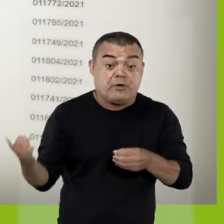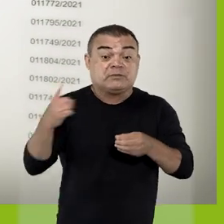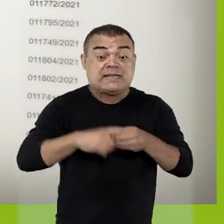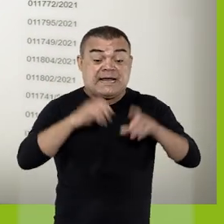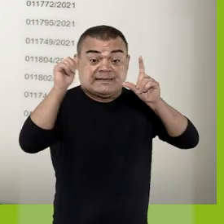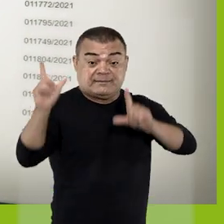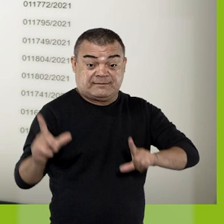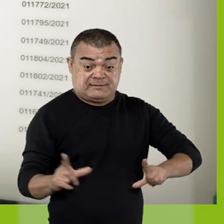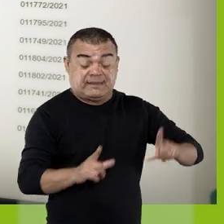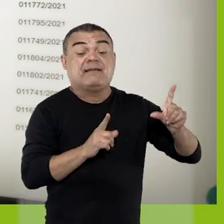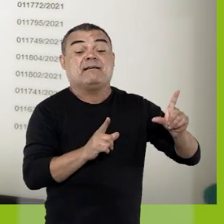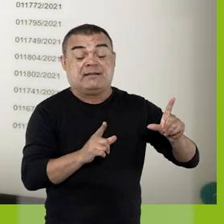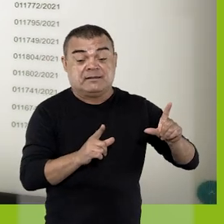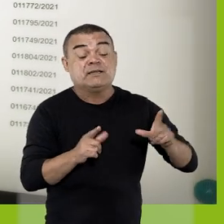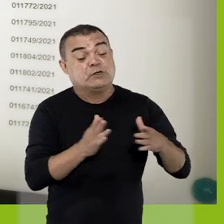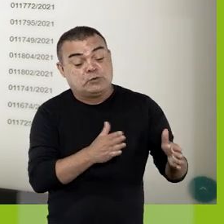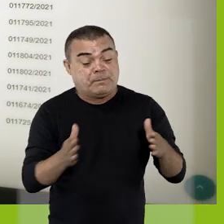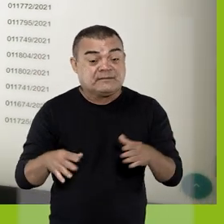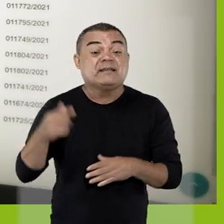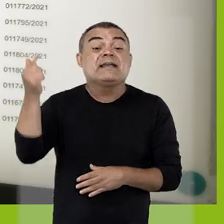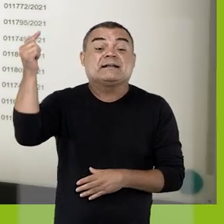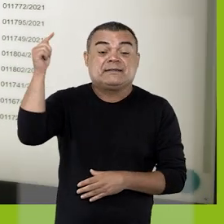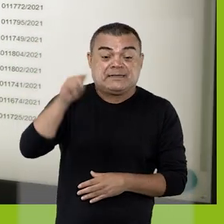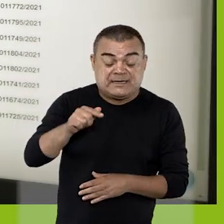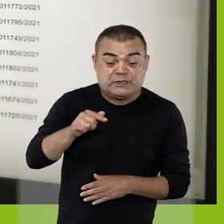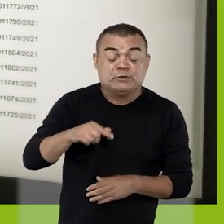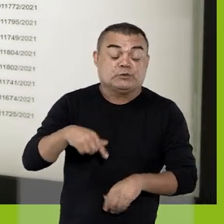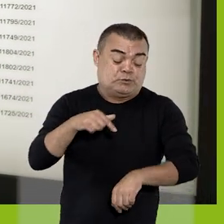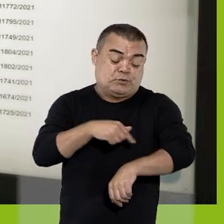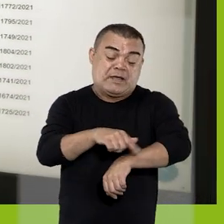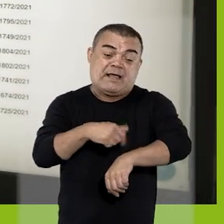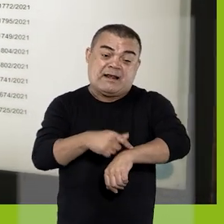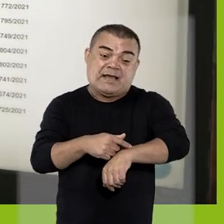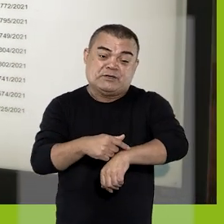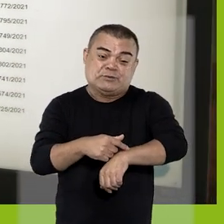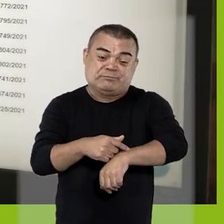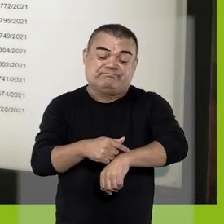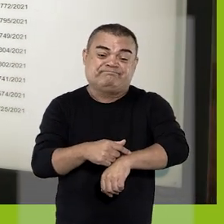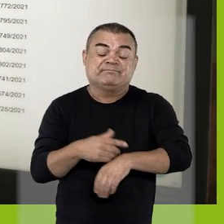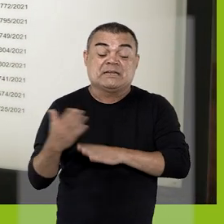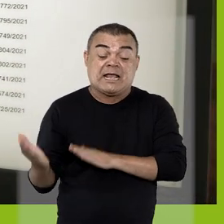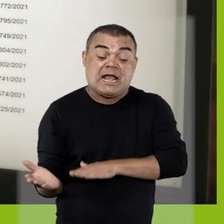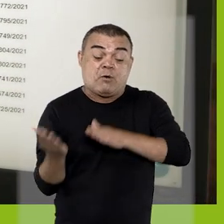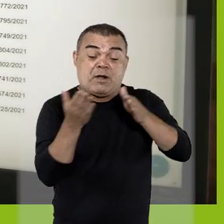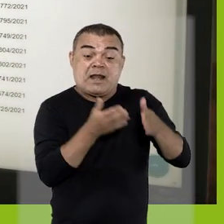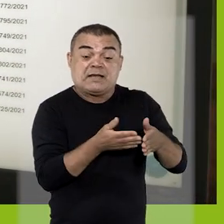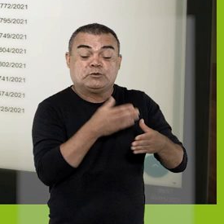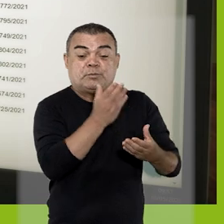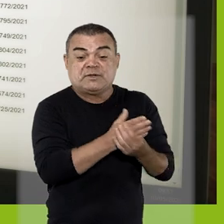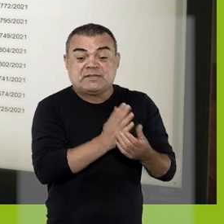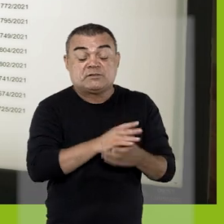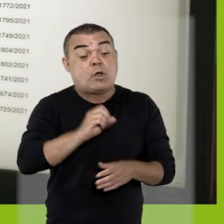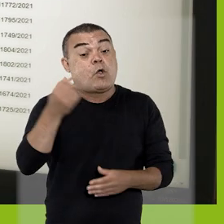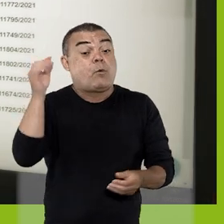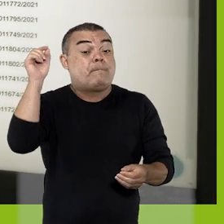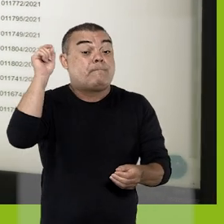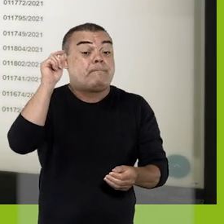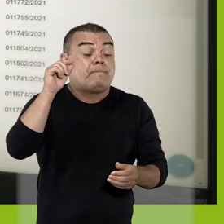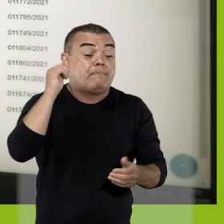voltar à tela de definição do status de prazo, clicando no ícone do relógio, localizado ao lado do processo.